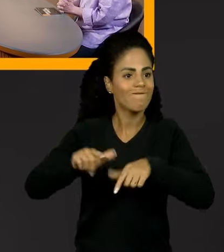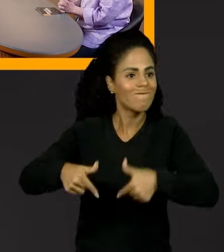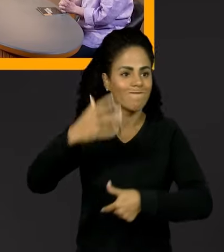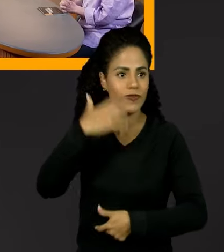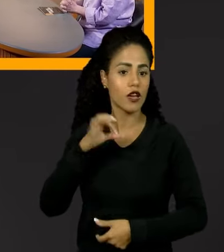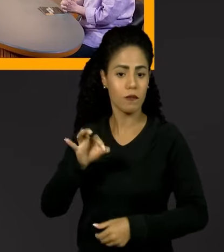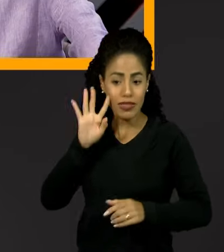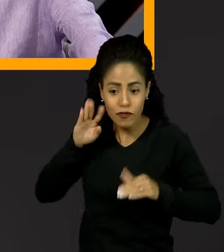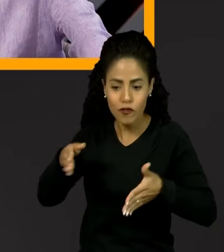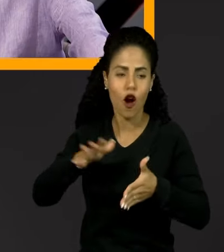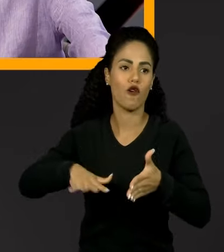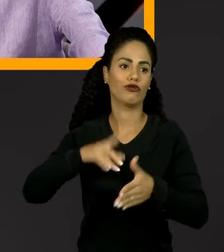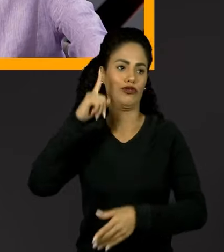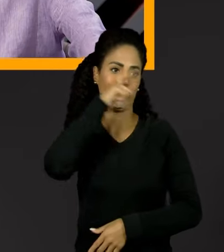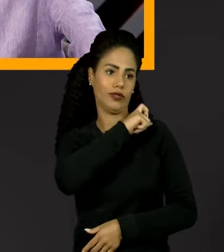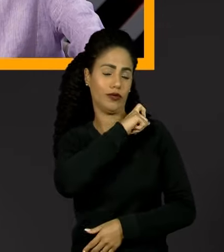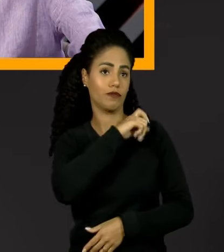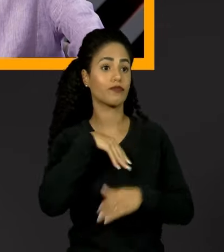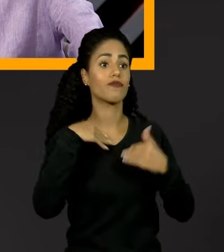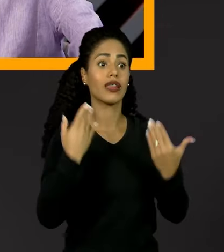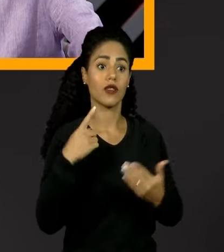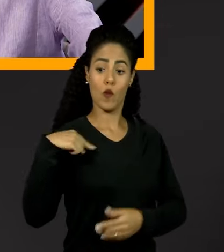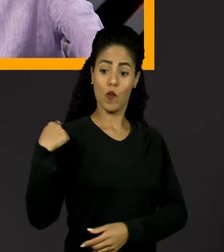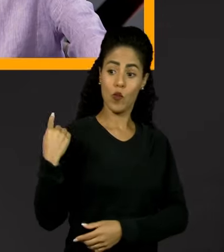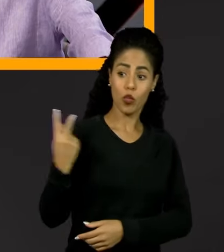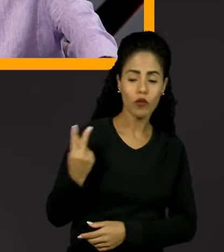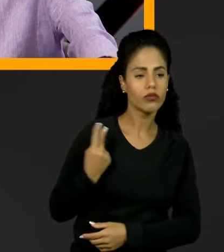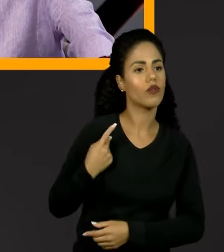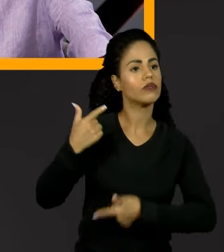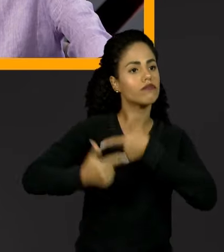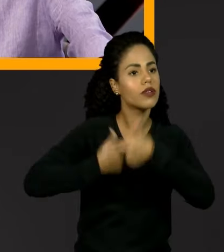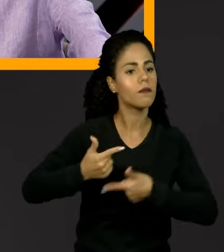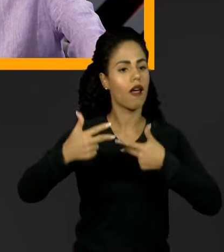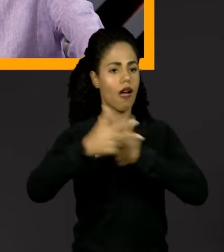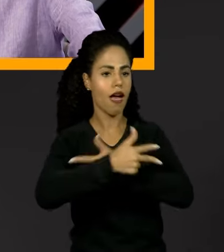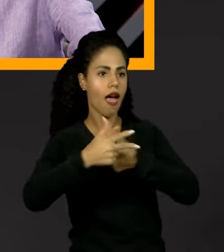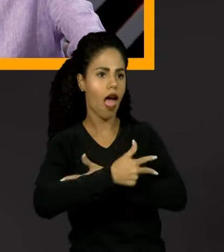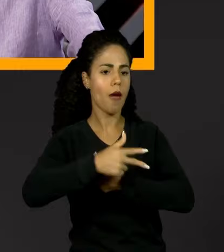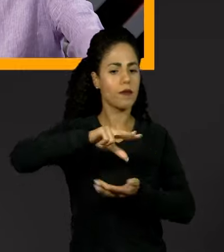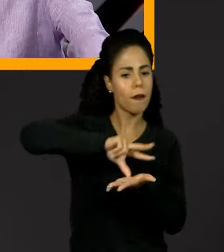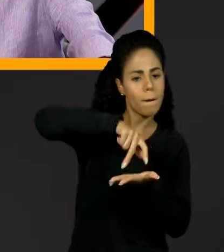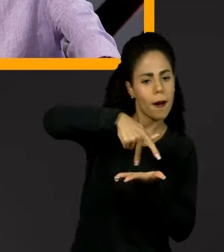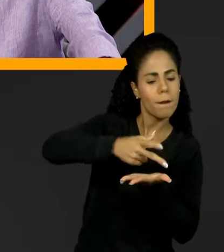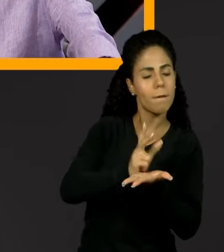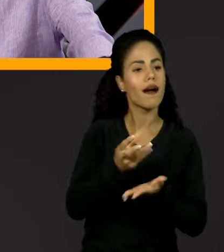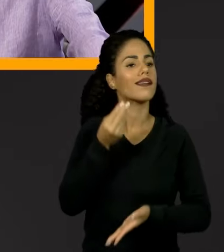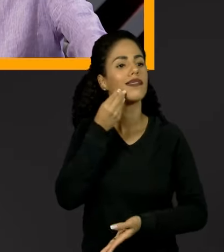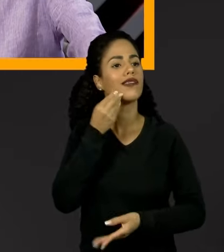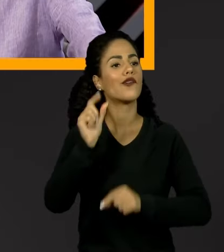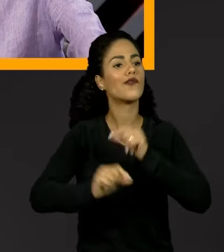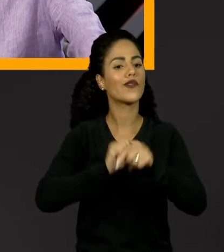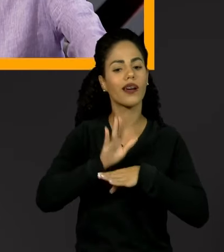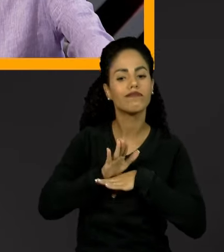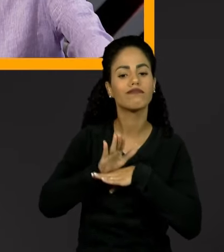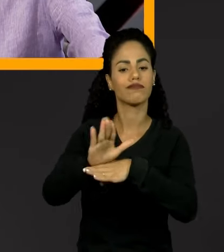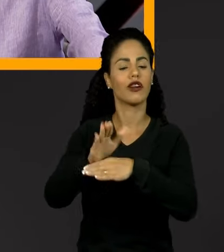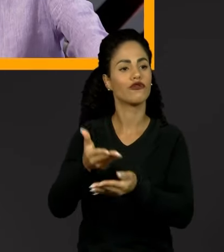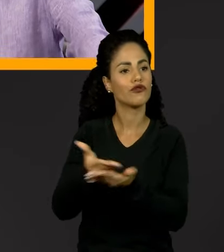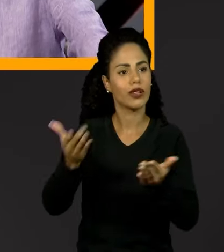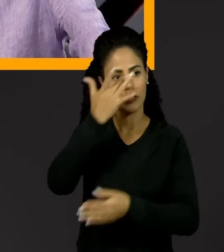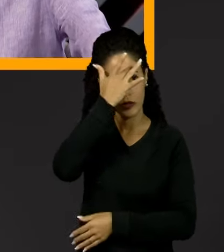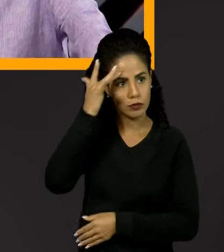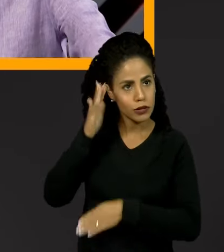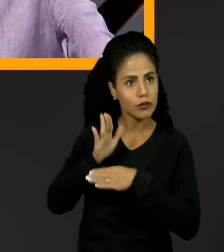pública nessa área não dá voto. A ideia com o nosso trabalho e com o hip hop, o rap que eu trabalho, é justamente fazer com que outras pessoas pulem essa